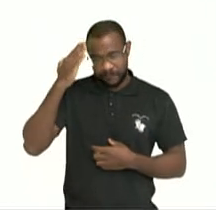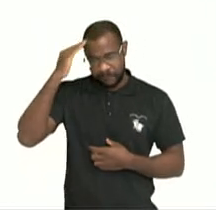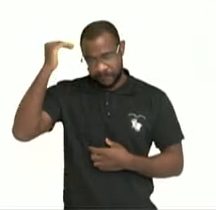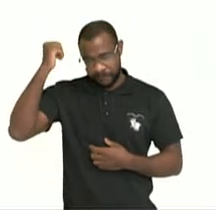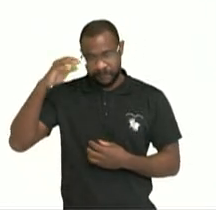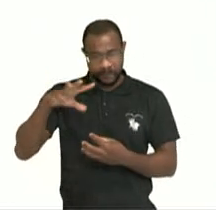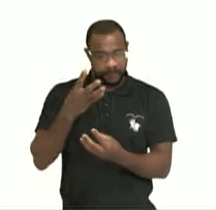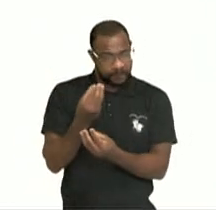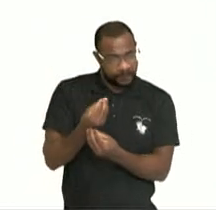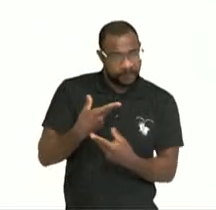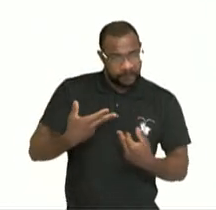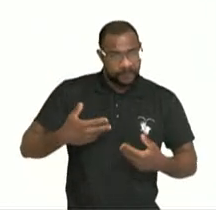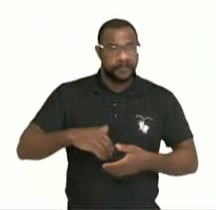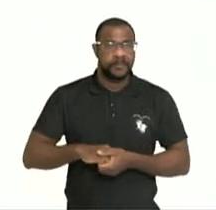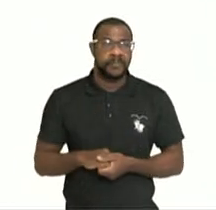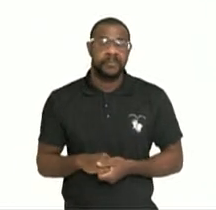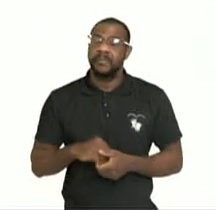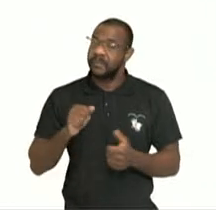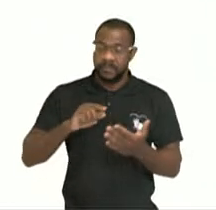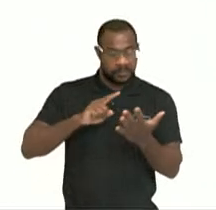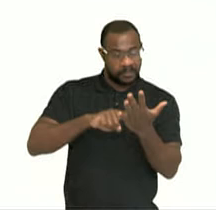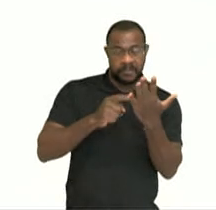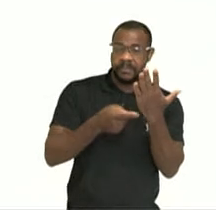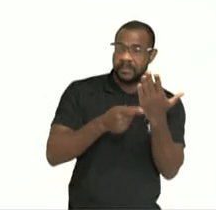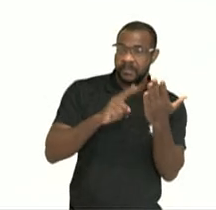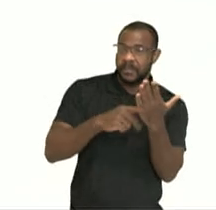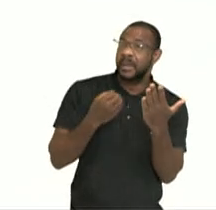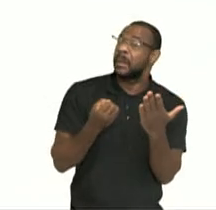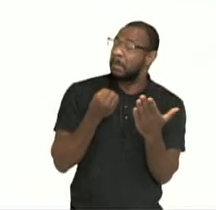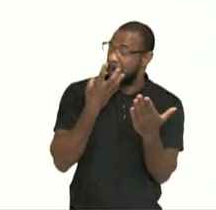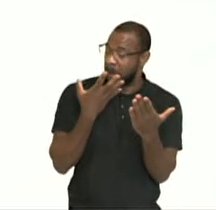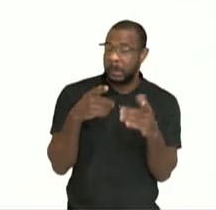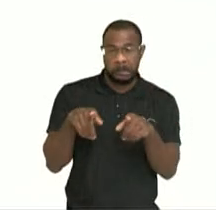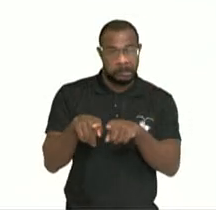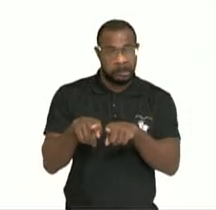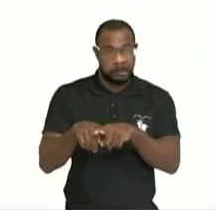Veja, metáfora, uma boa metáfora.